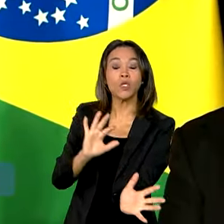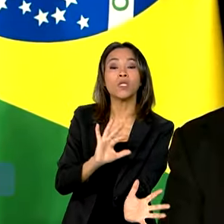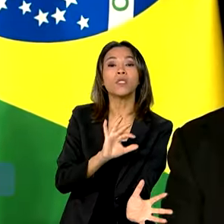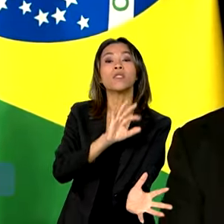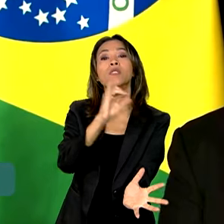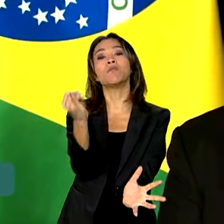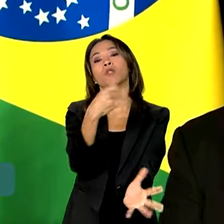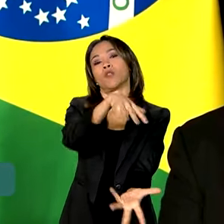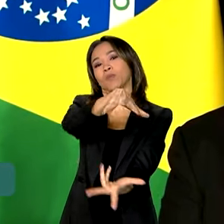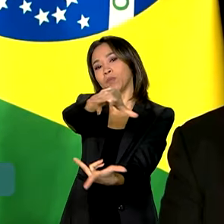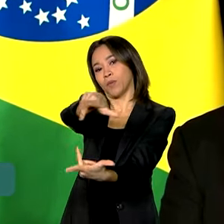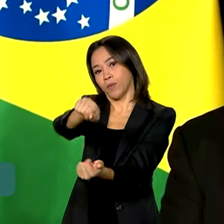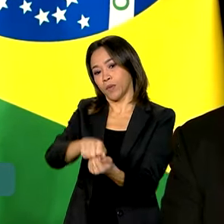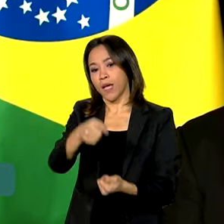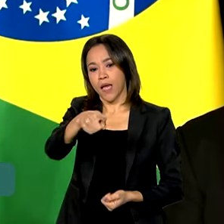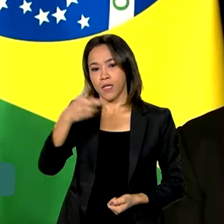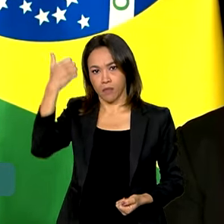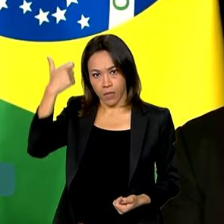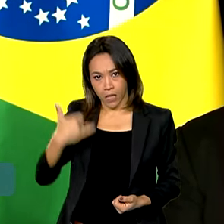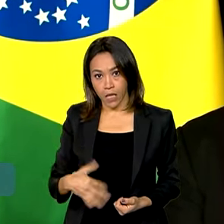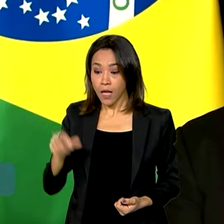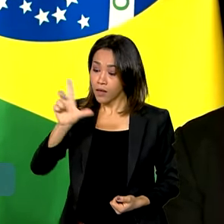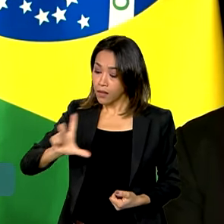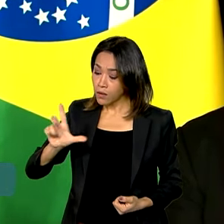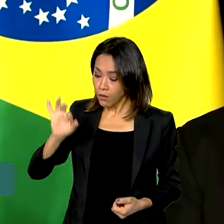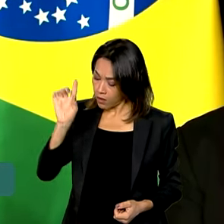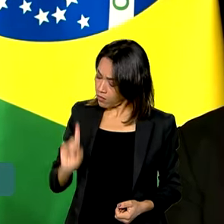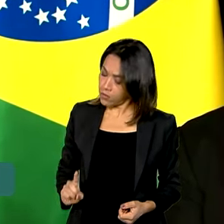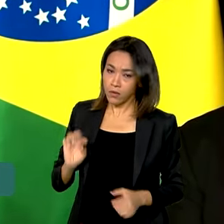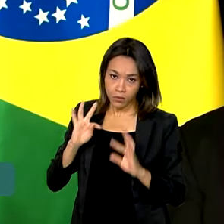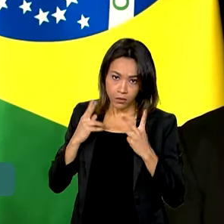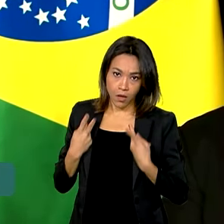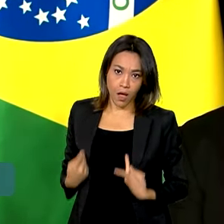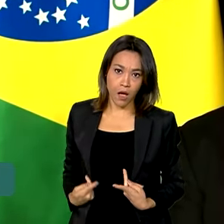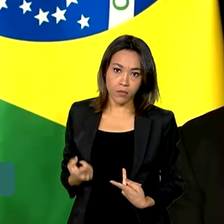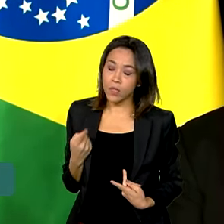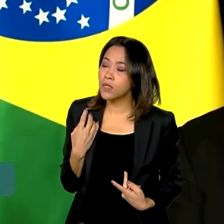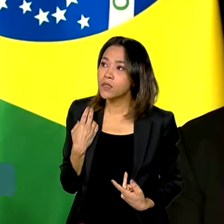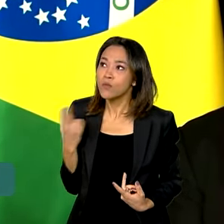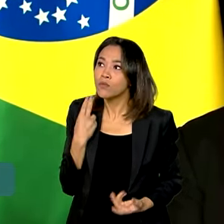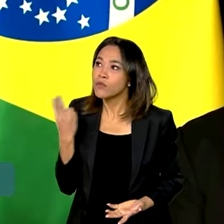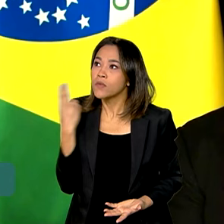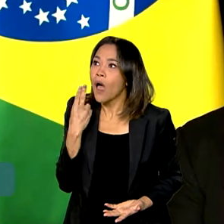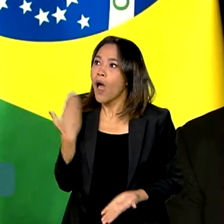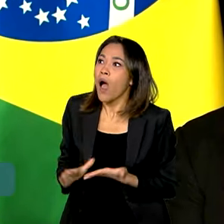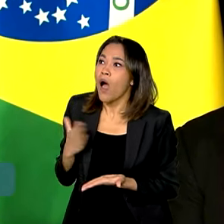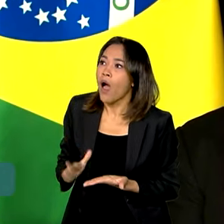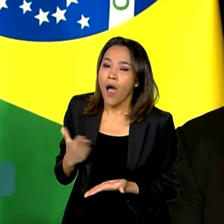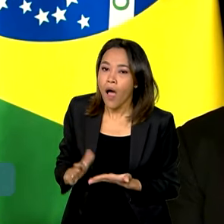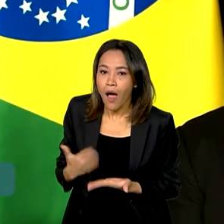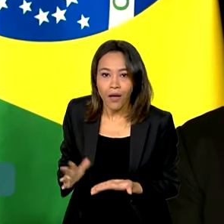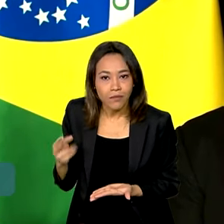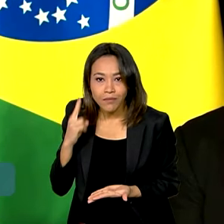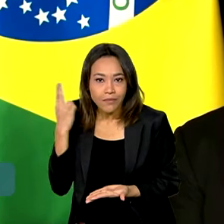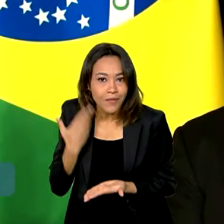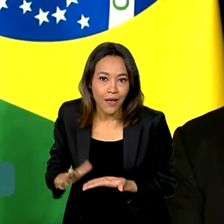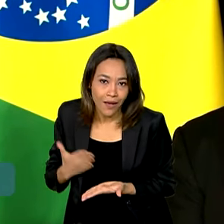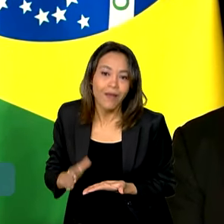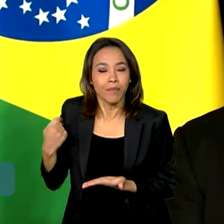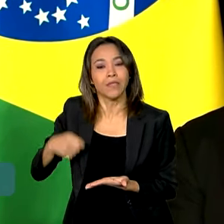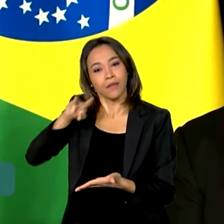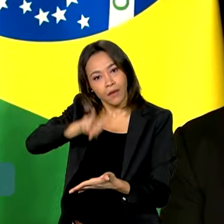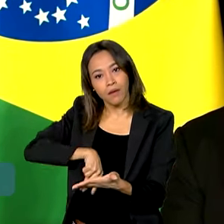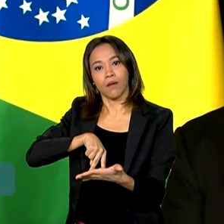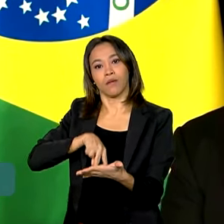literatura é um direito humano, porque é um bem indispensável à nossa humanização. Ler